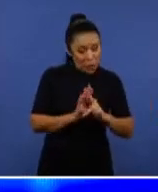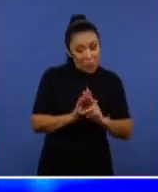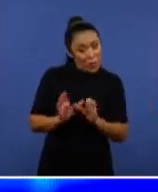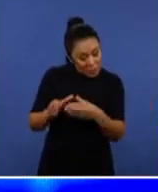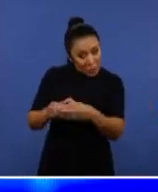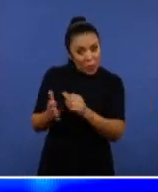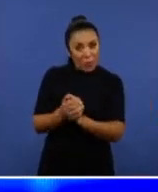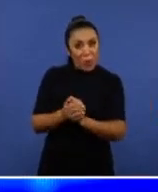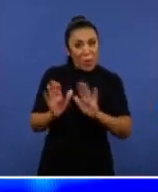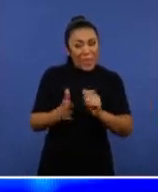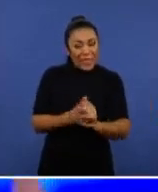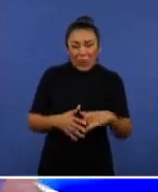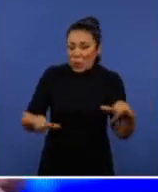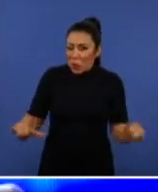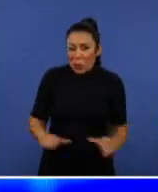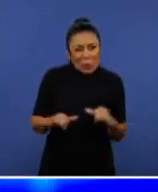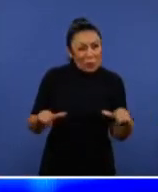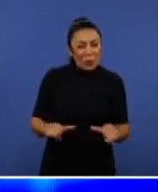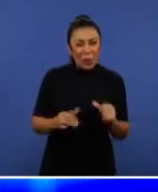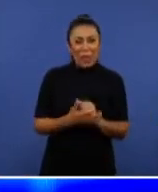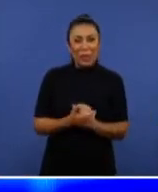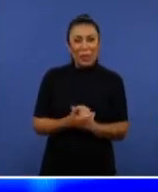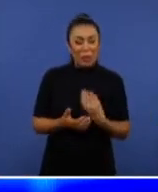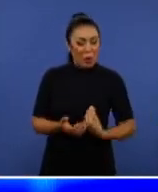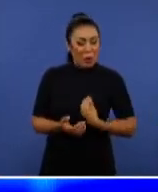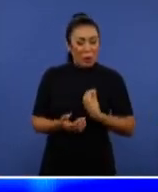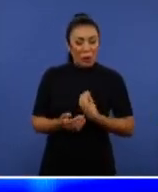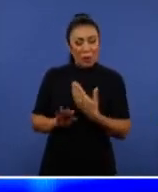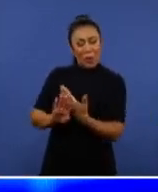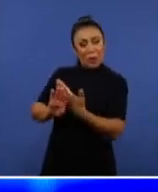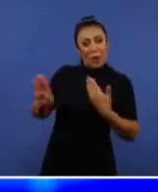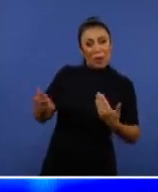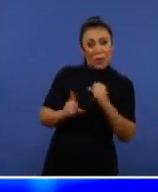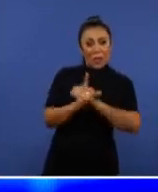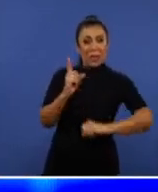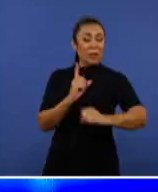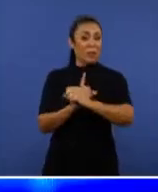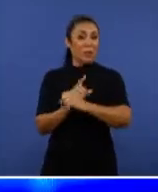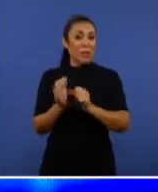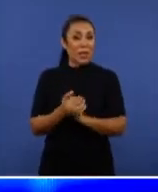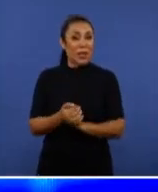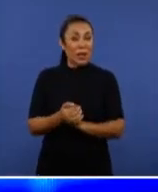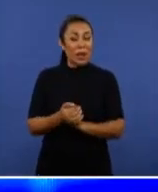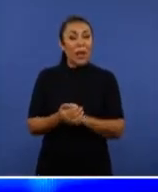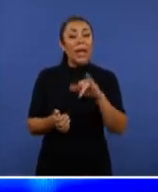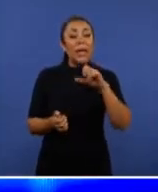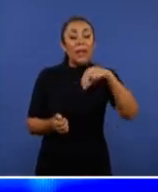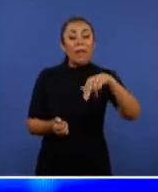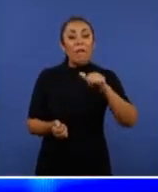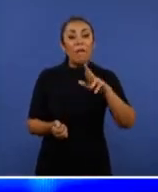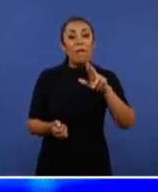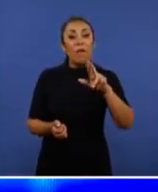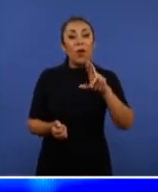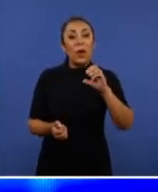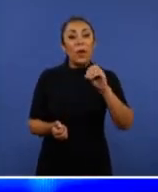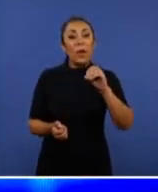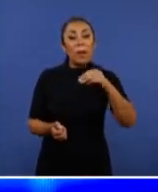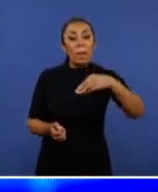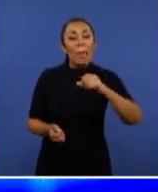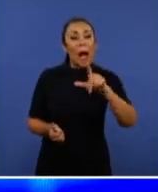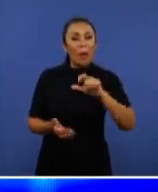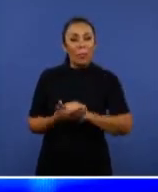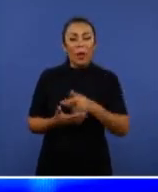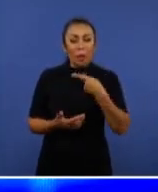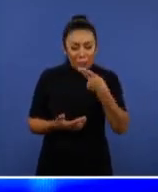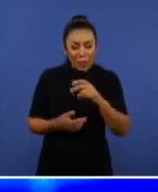esfolados, vivendo na informalidade mais vil. Sabe o que é informalidade? Eu vou repetir para quem endureceu, embruteceu o coração.